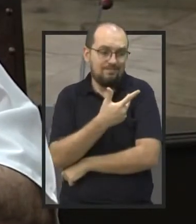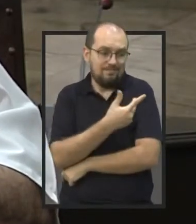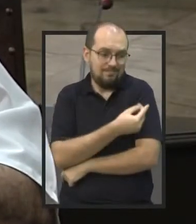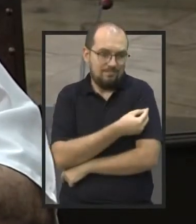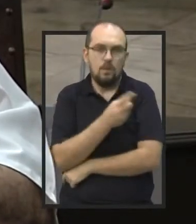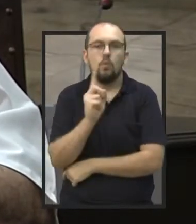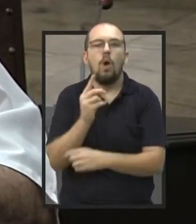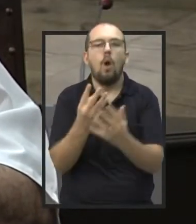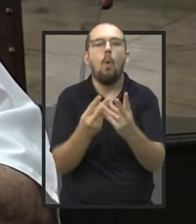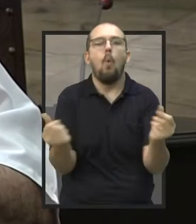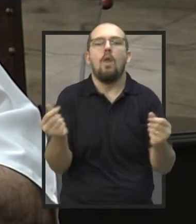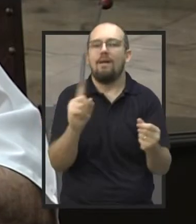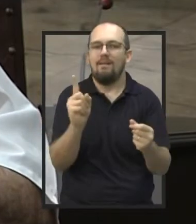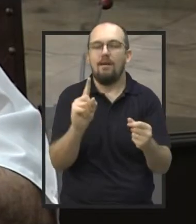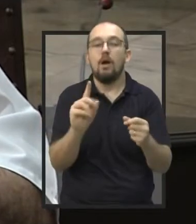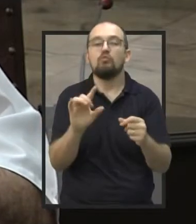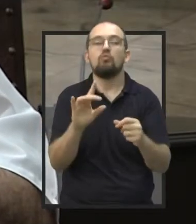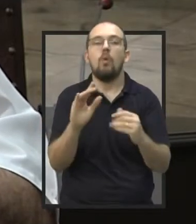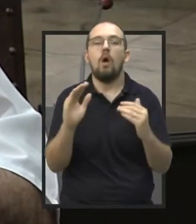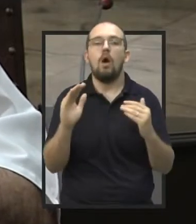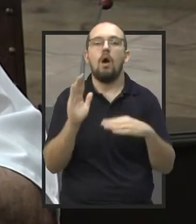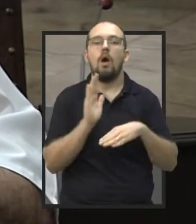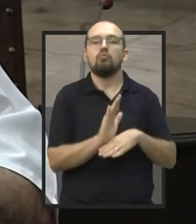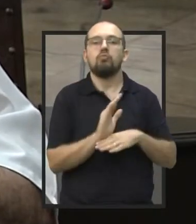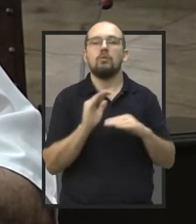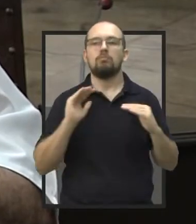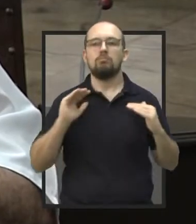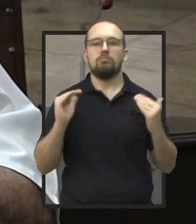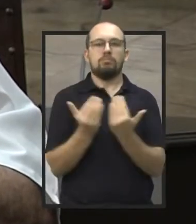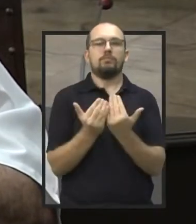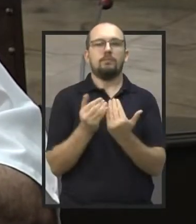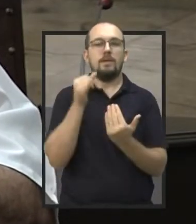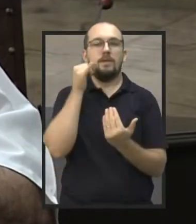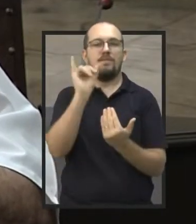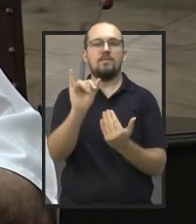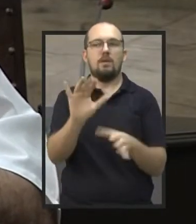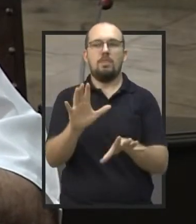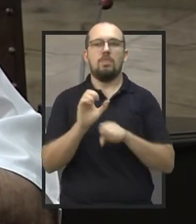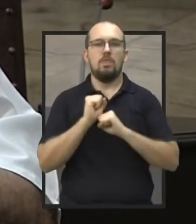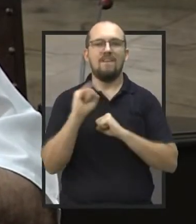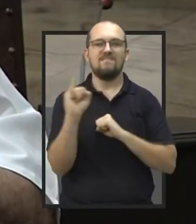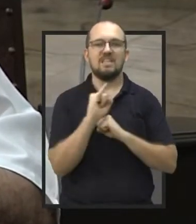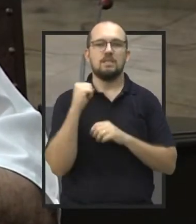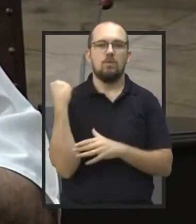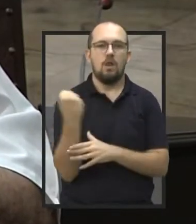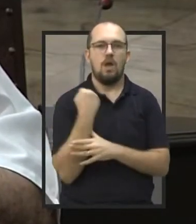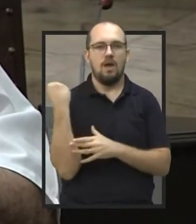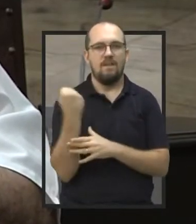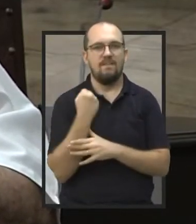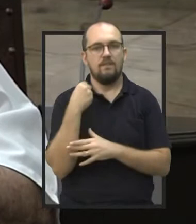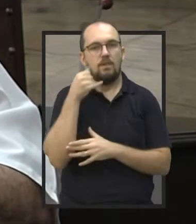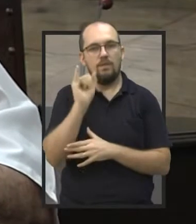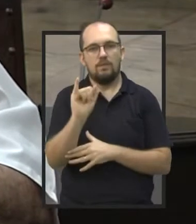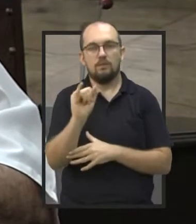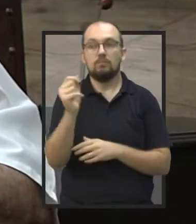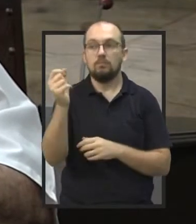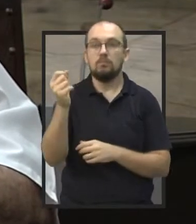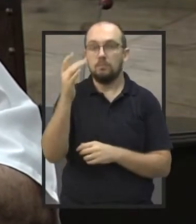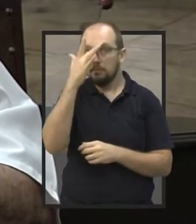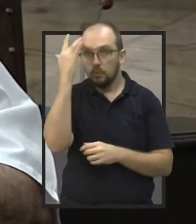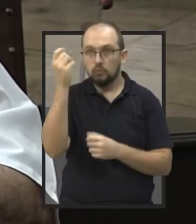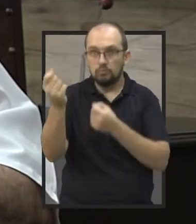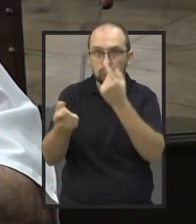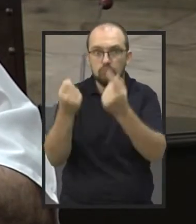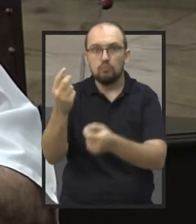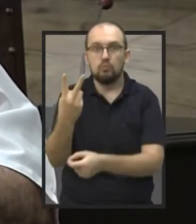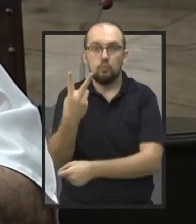previne uma infecção grave. Nós temos pessoas que tomaram as duas doses